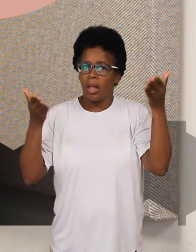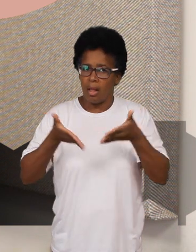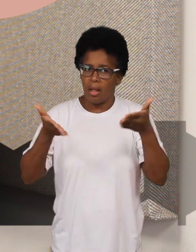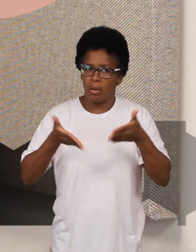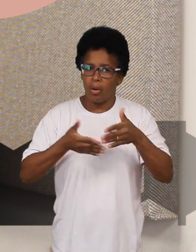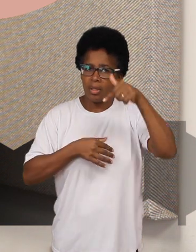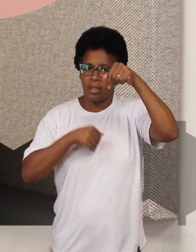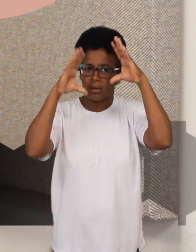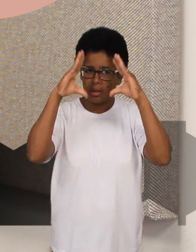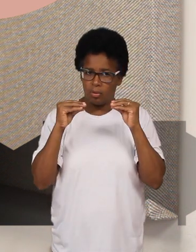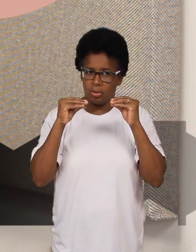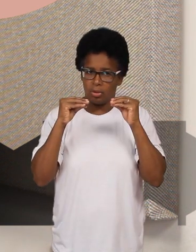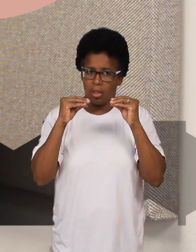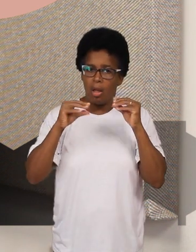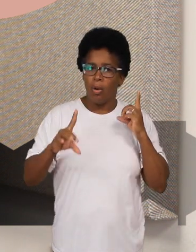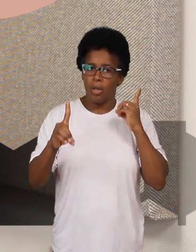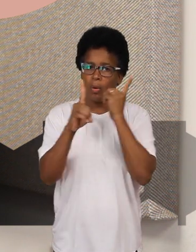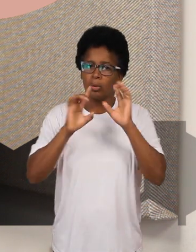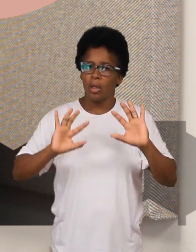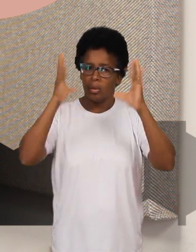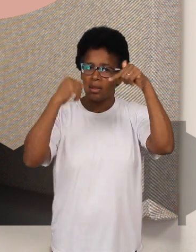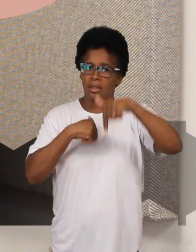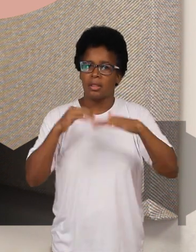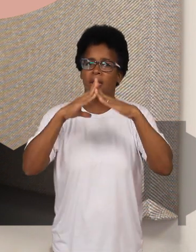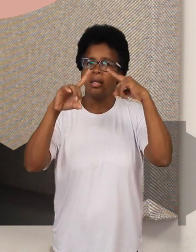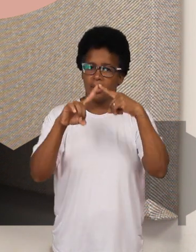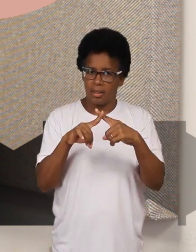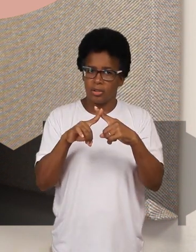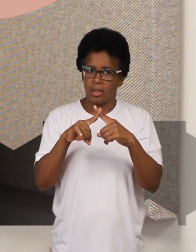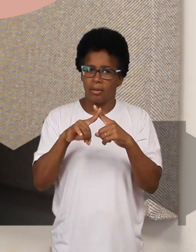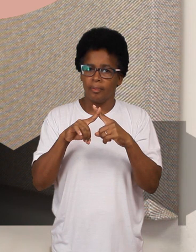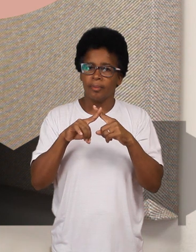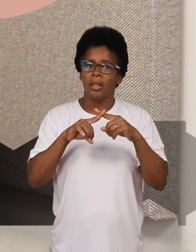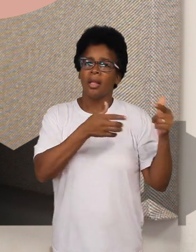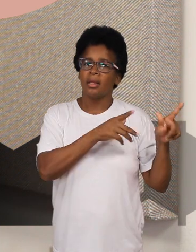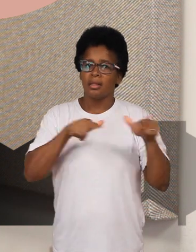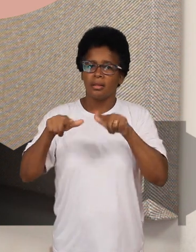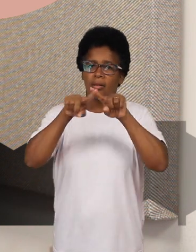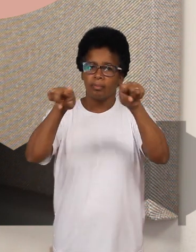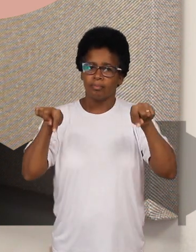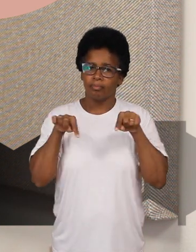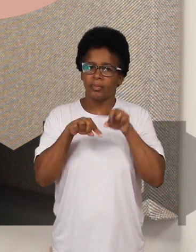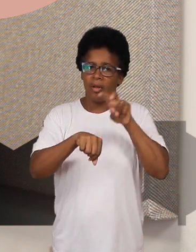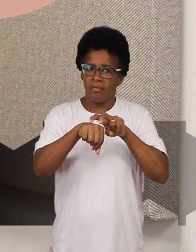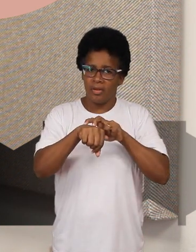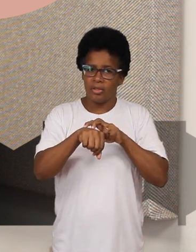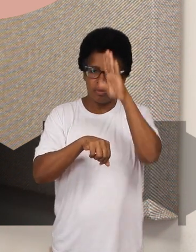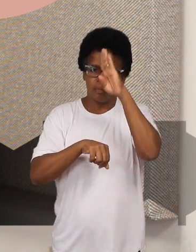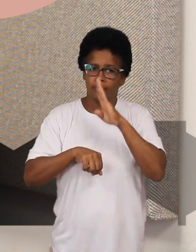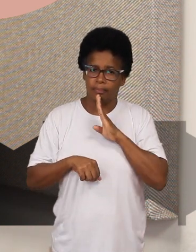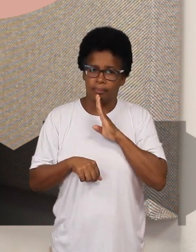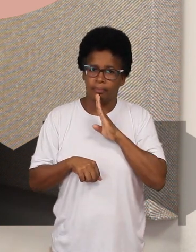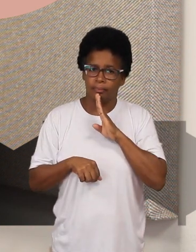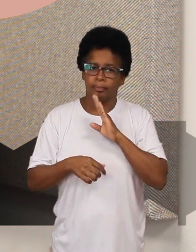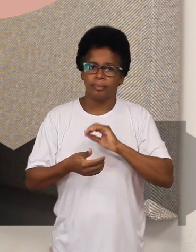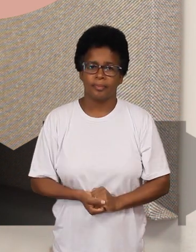Escolhas nesta segunda-feira a partir das sete da noite. O encontro acontece aqui na Paróquia Espírito Santo, na Sala Verde,